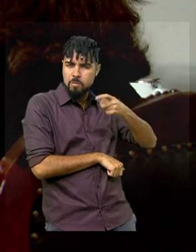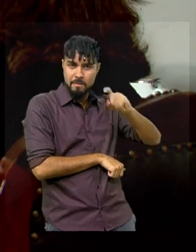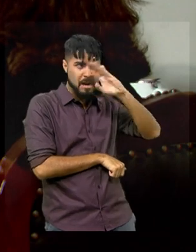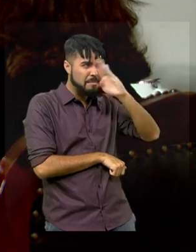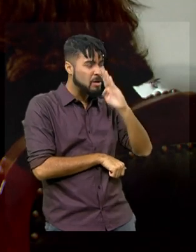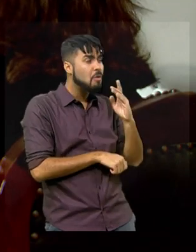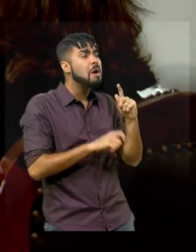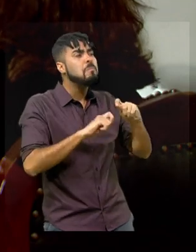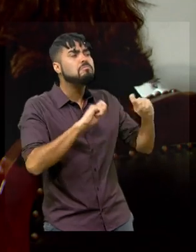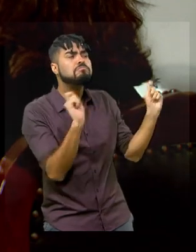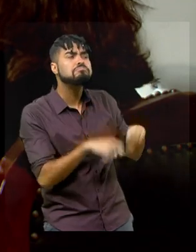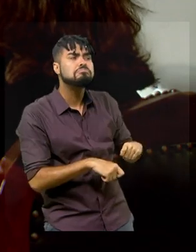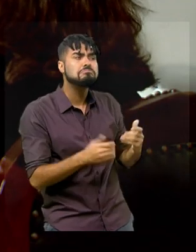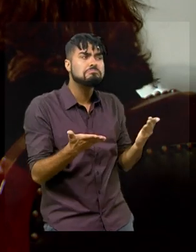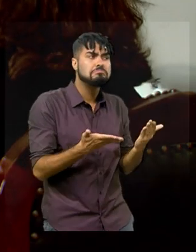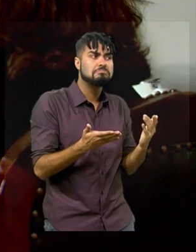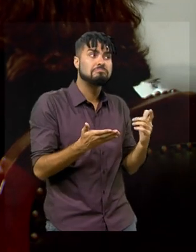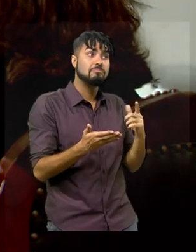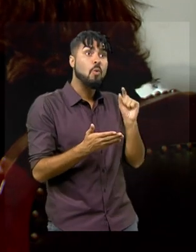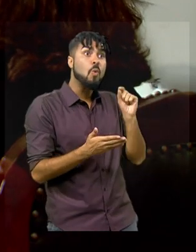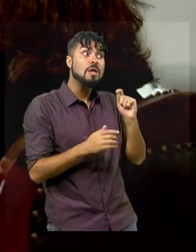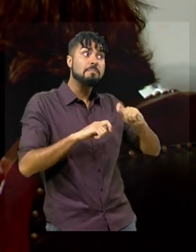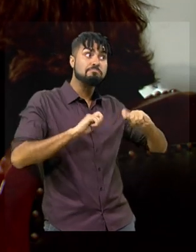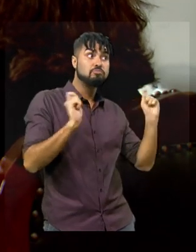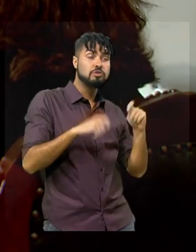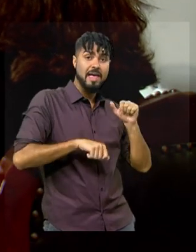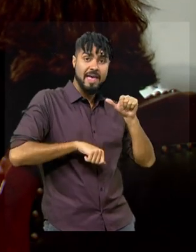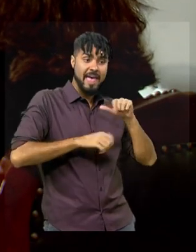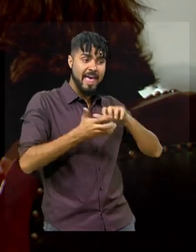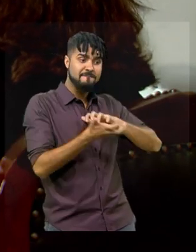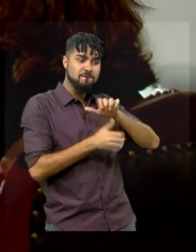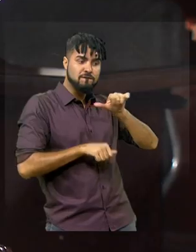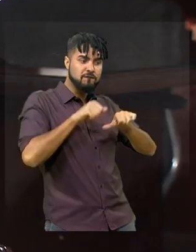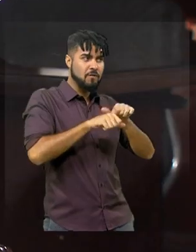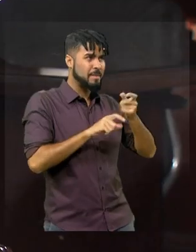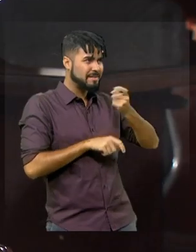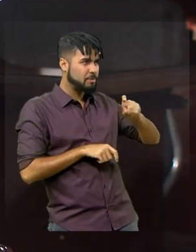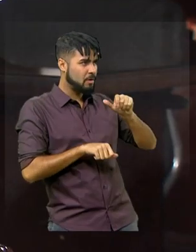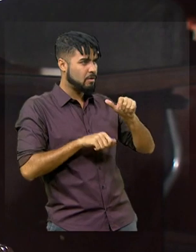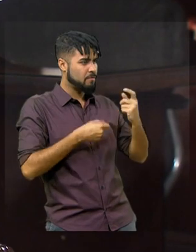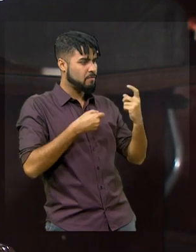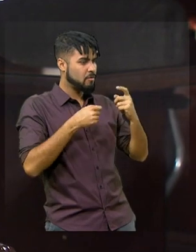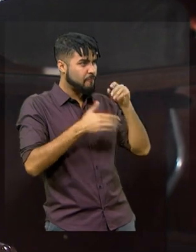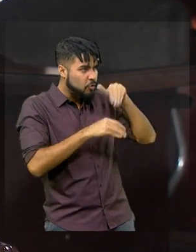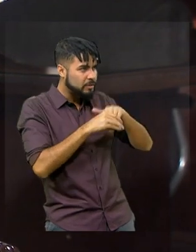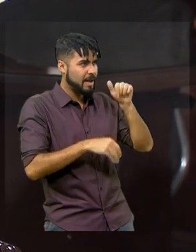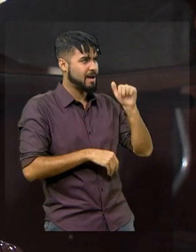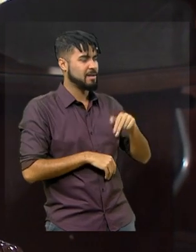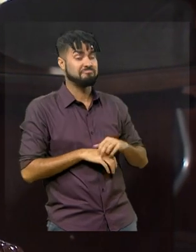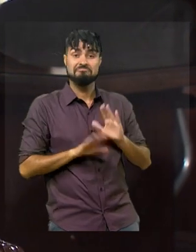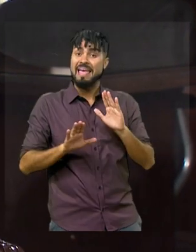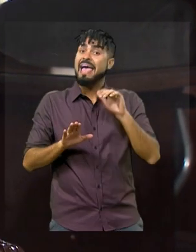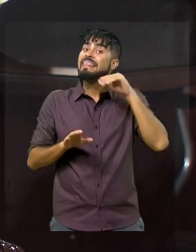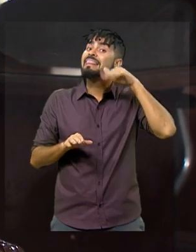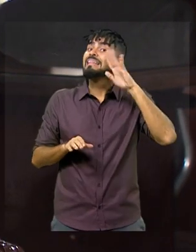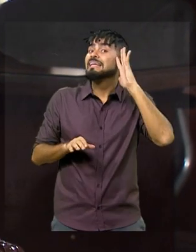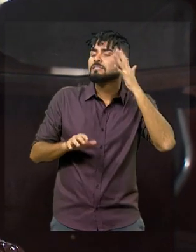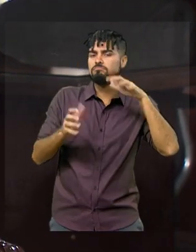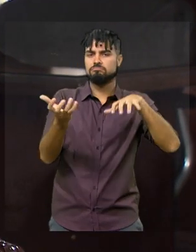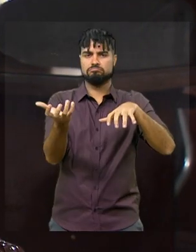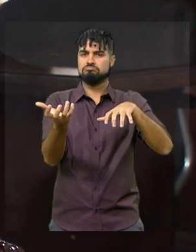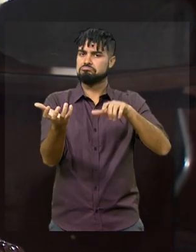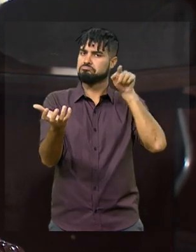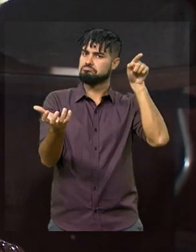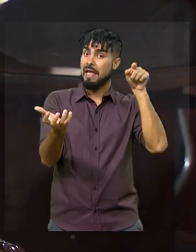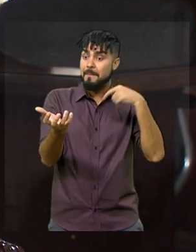é possível, ou o que é possível da reforma tributária votar este ano? Bom, quem vai decidir é o Congresso Nacional. Agora, a minha opinião é que tem dois